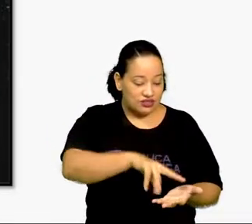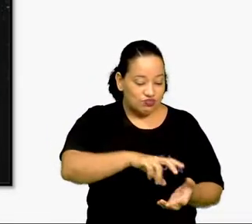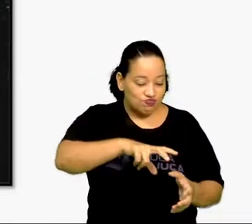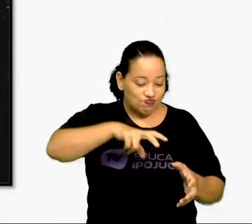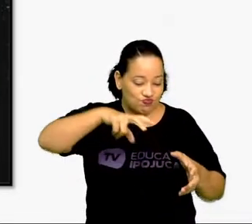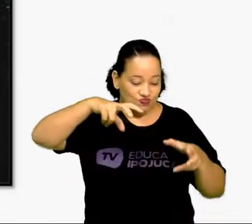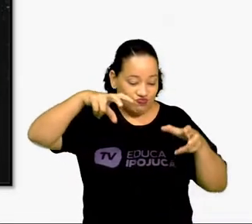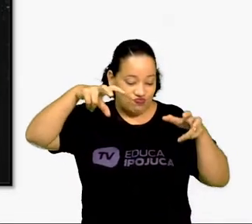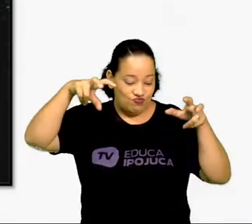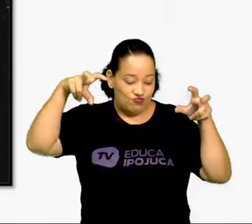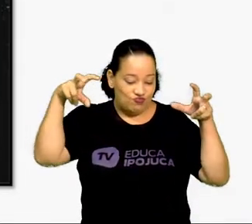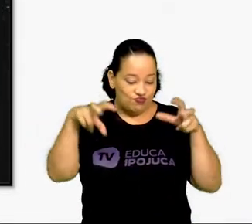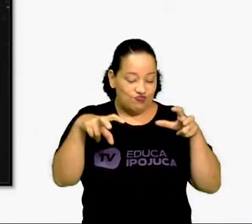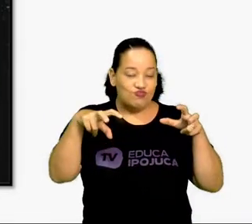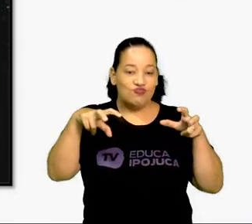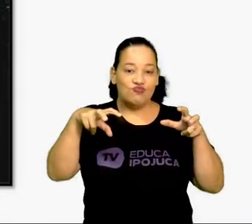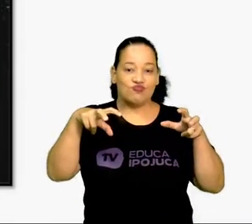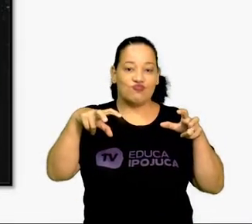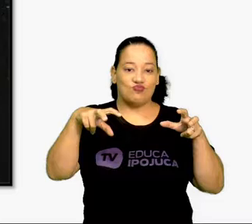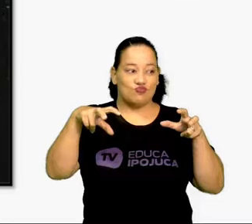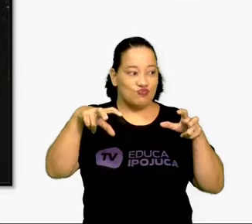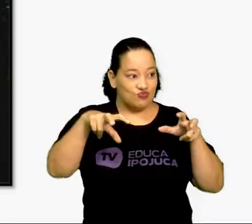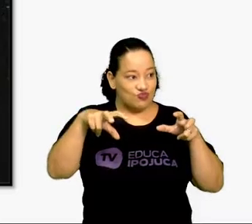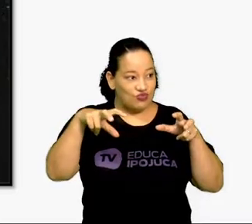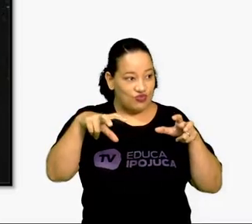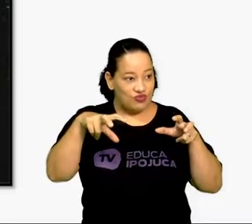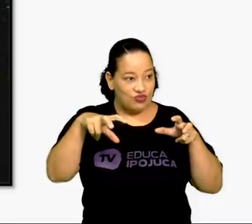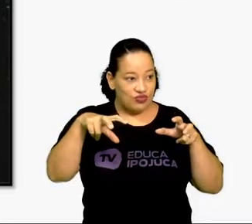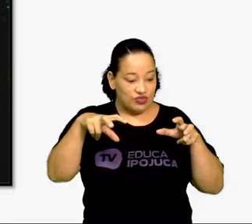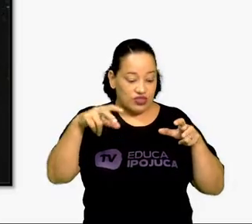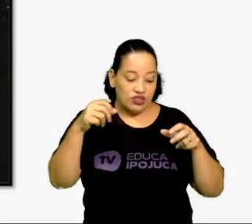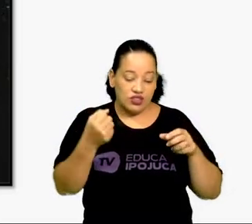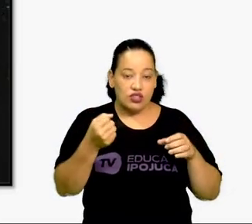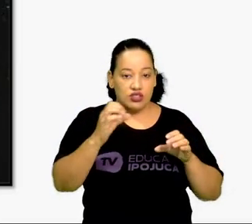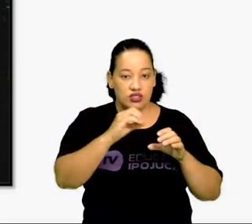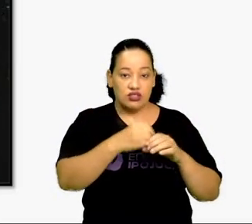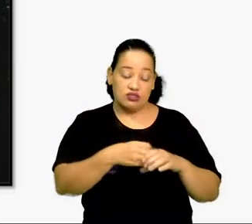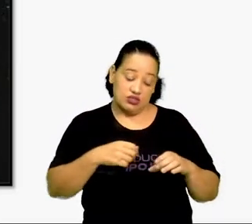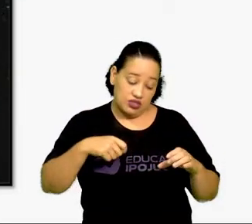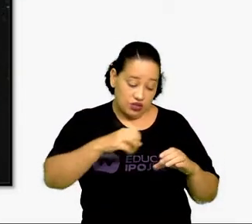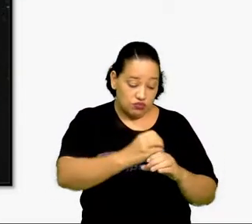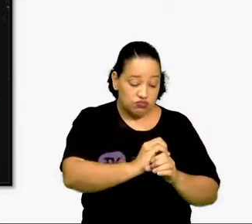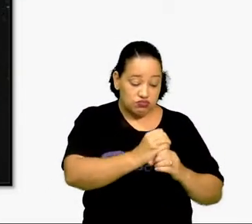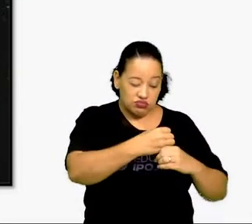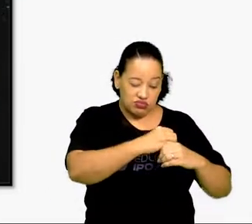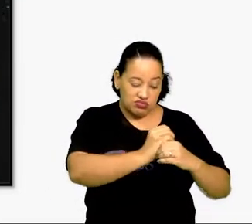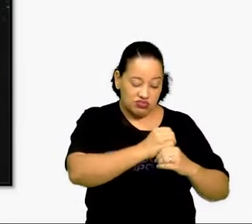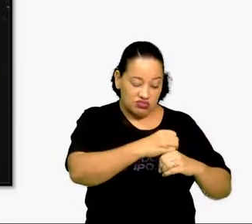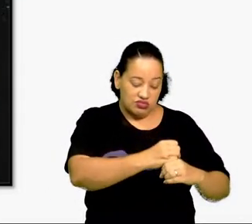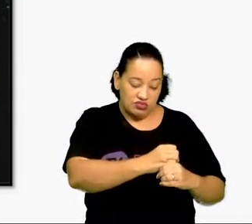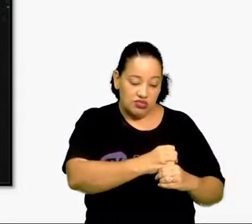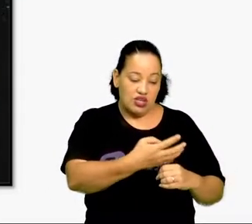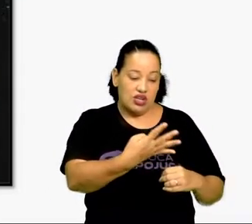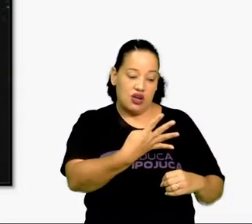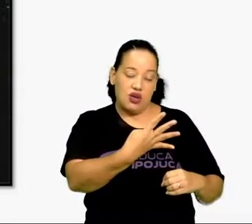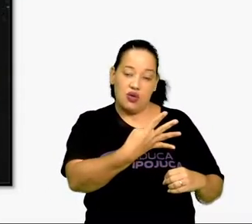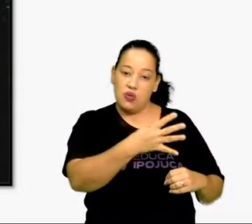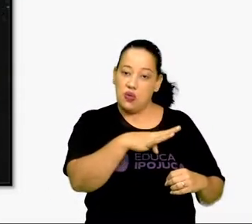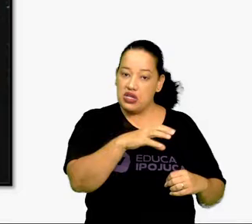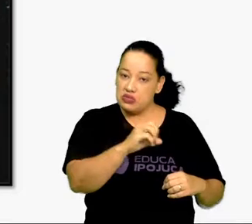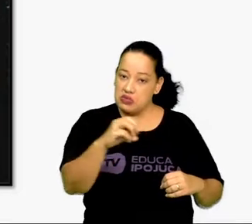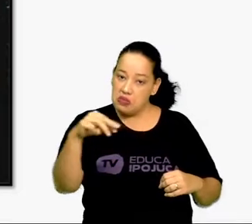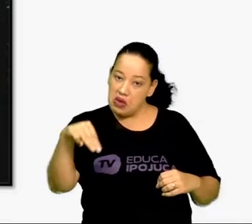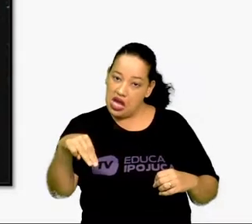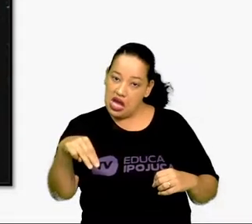satélite. Note que a câmera começou bem, 400 metros de distância, 5 mil metros,